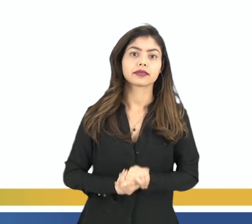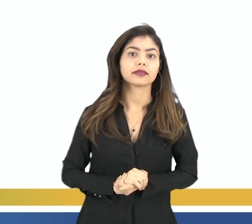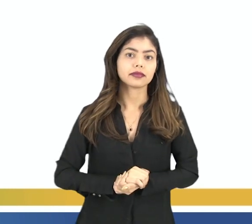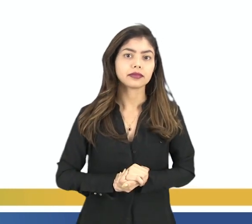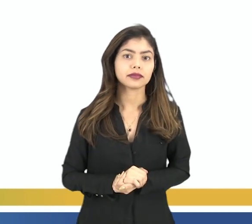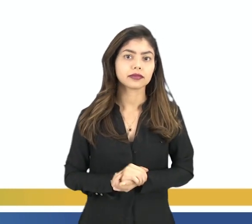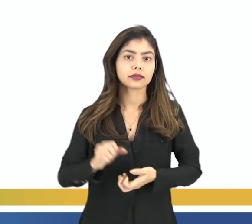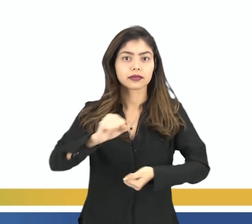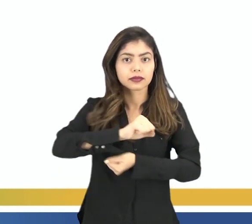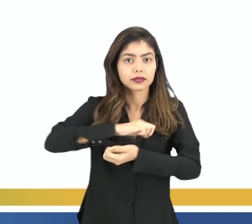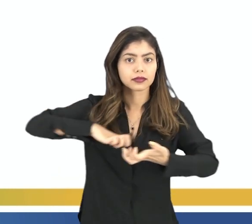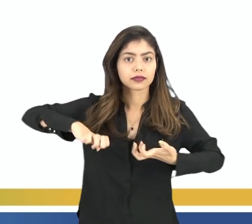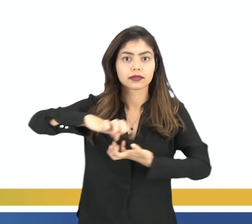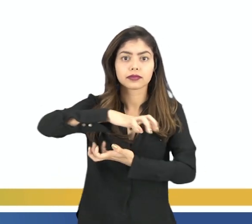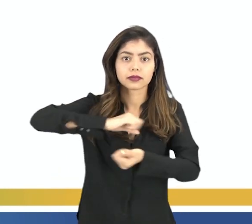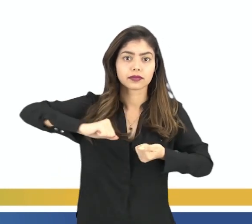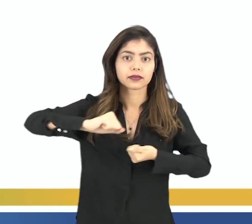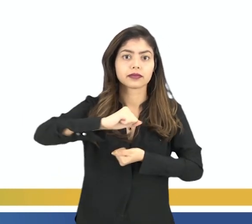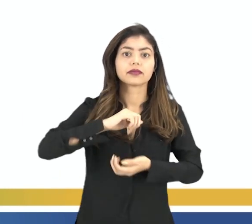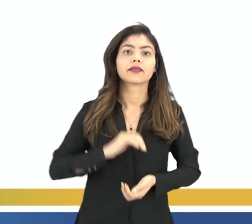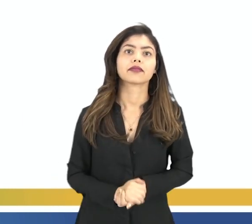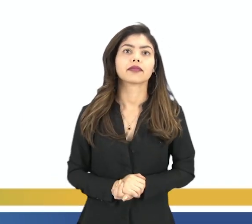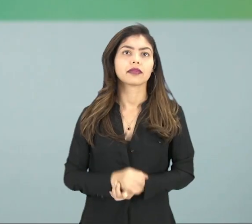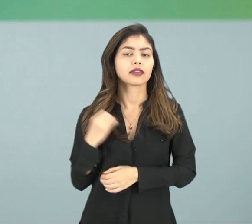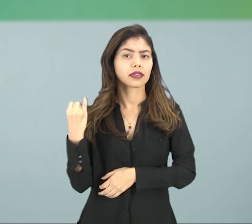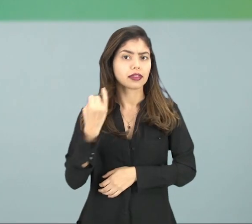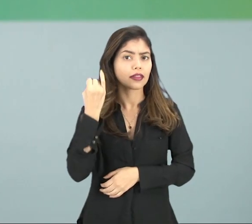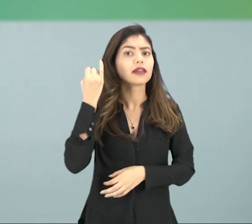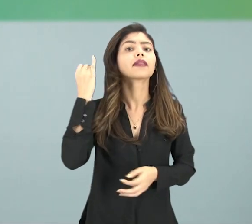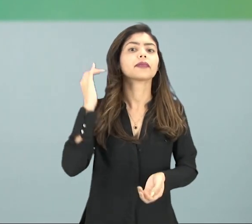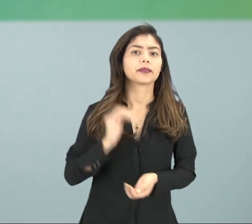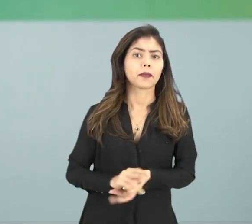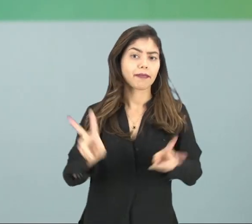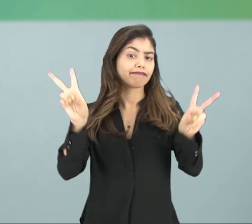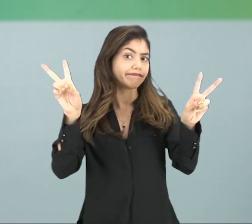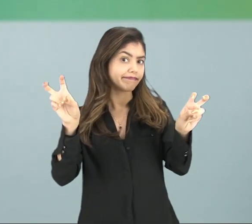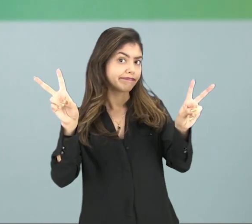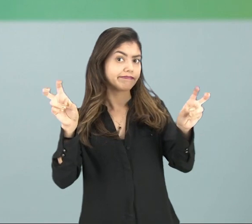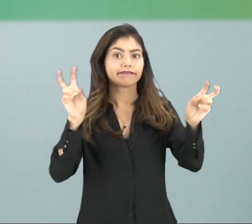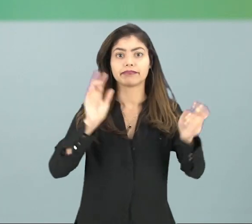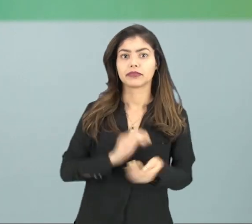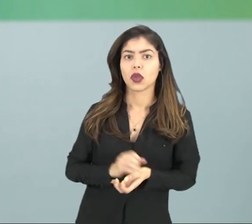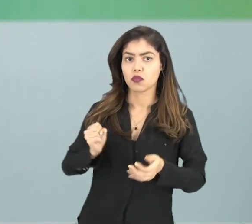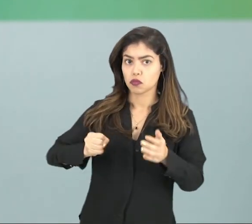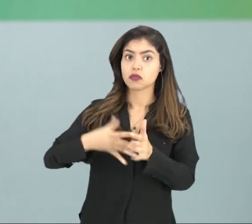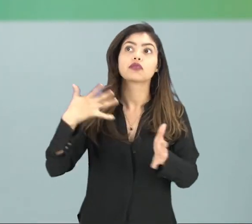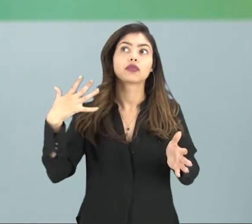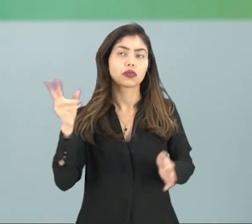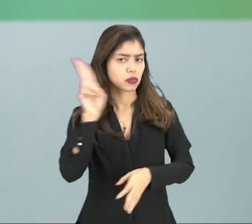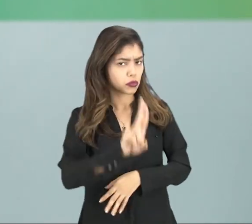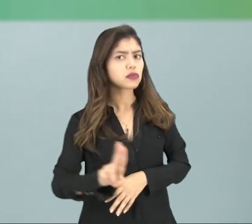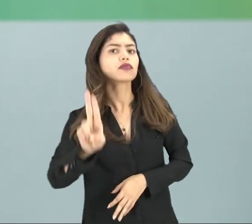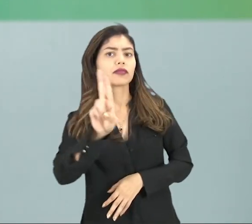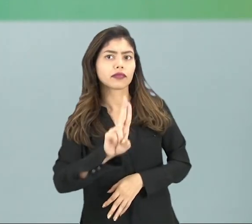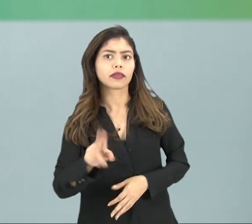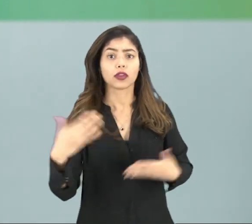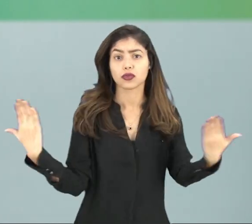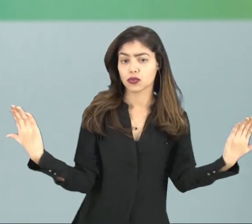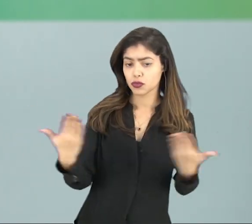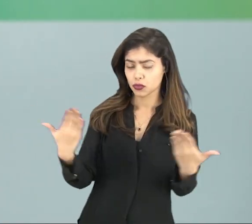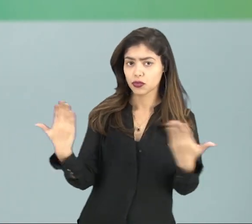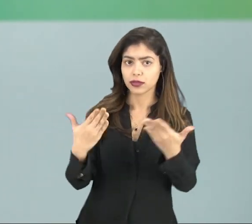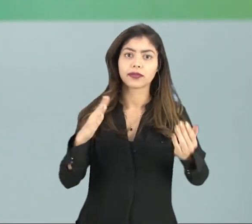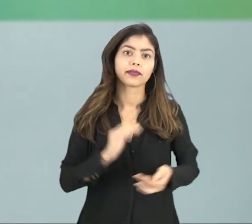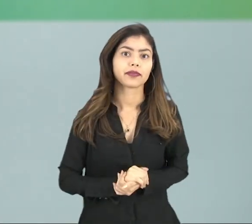de sustentabilidade, que inclusive é um termo muito utilizado nos dias